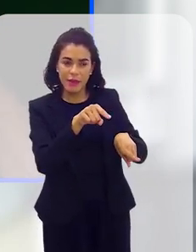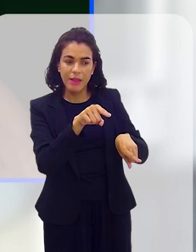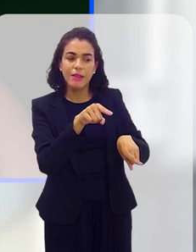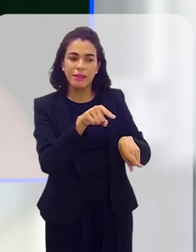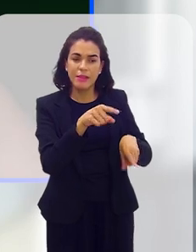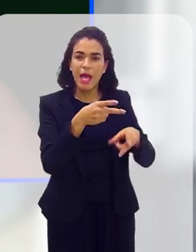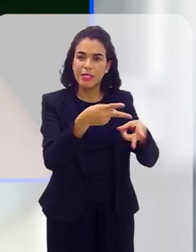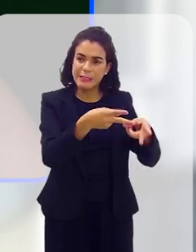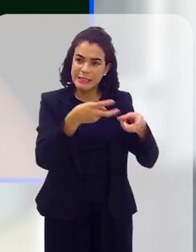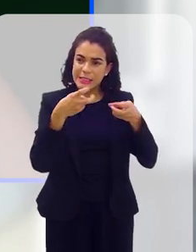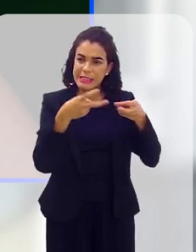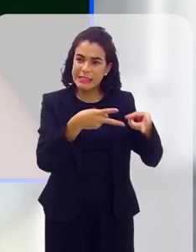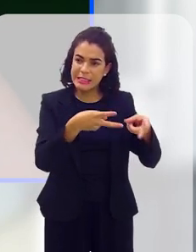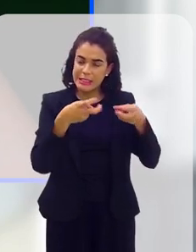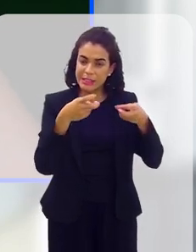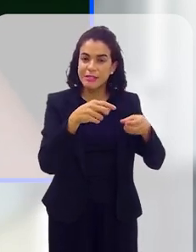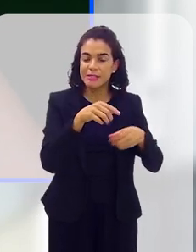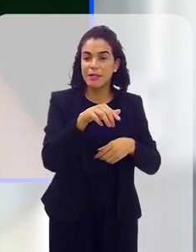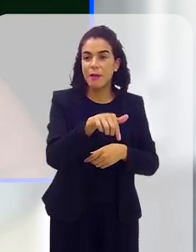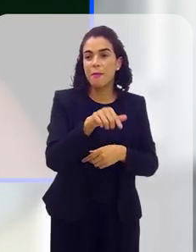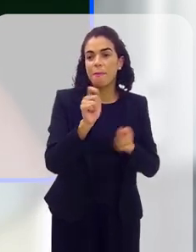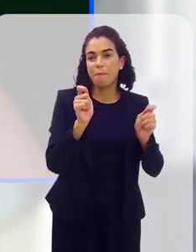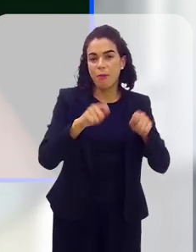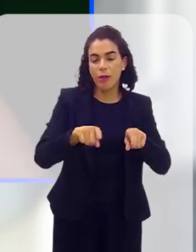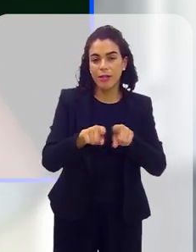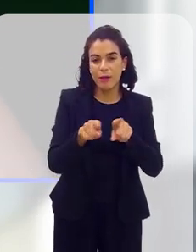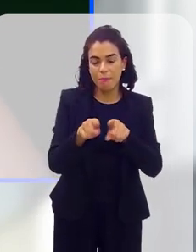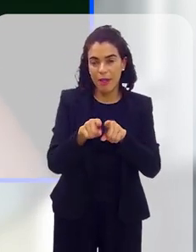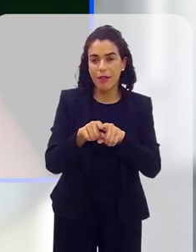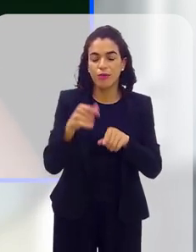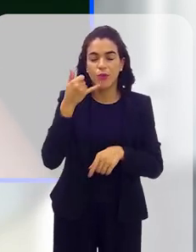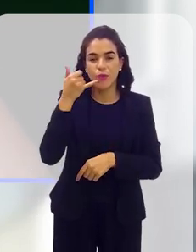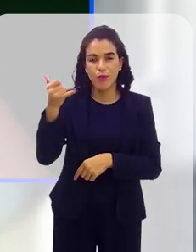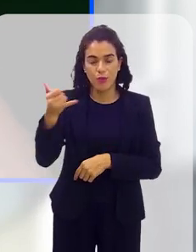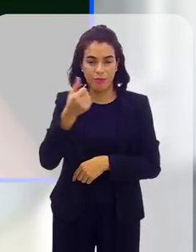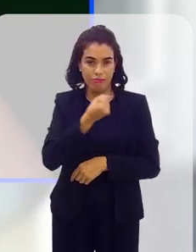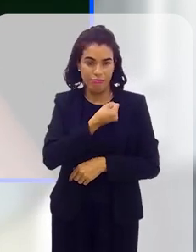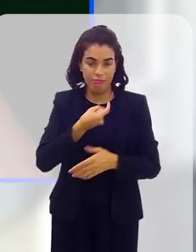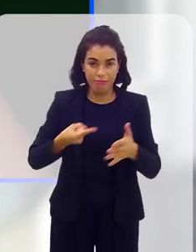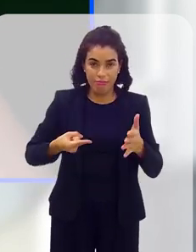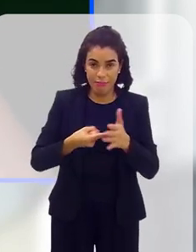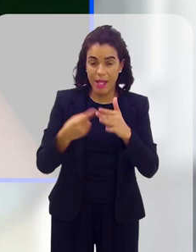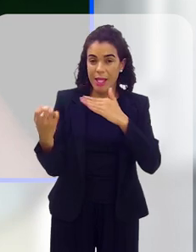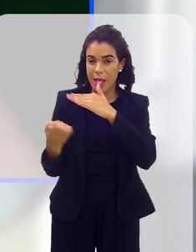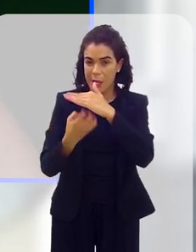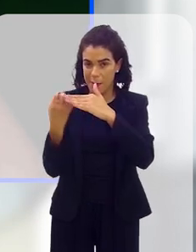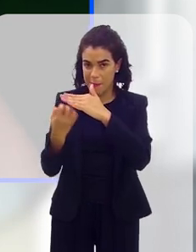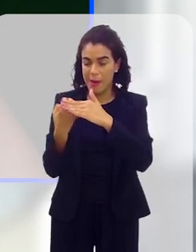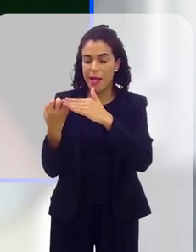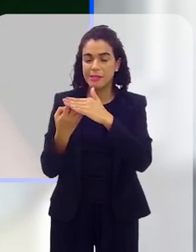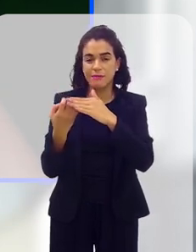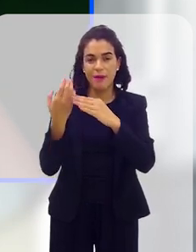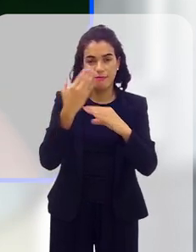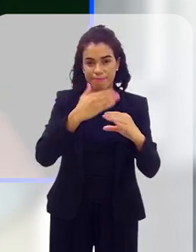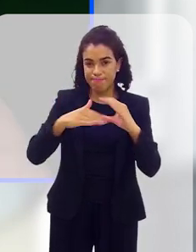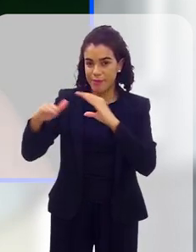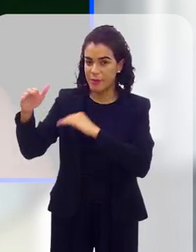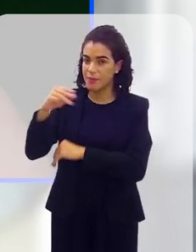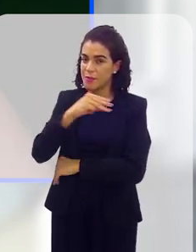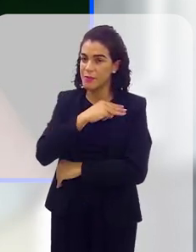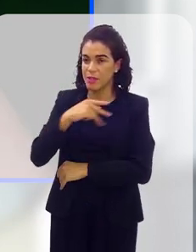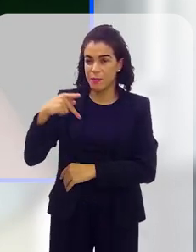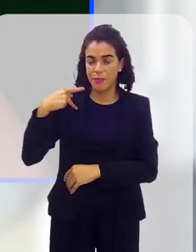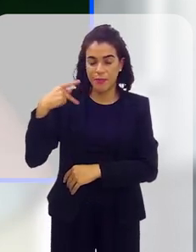serviço, elas utilizam dessa mão de obra, elas também podem, através do canal de denúncia da empresa, denunciar, que a empresa vai